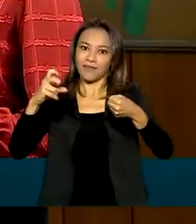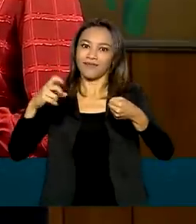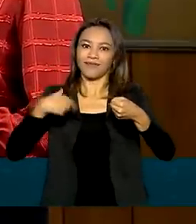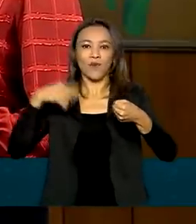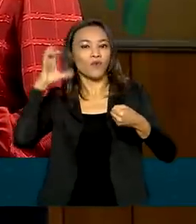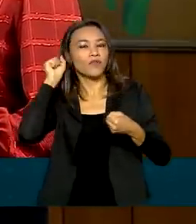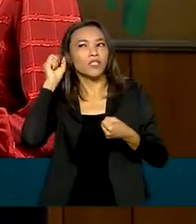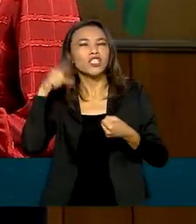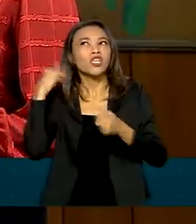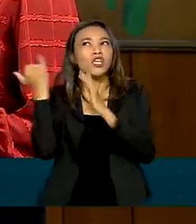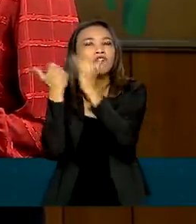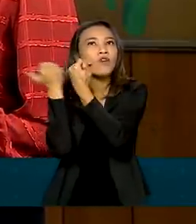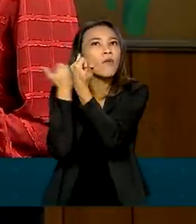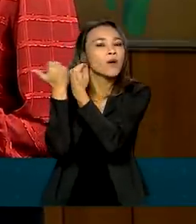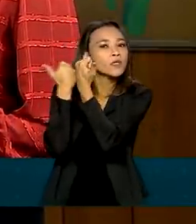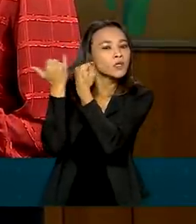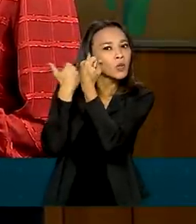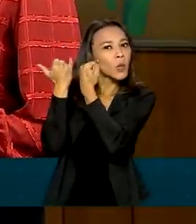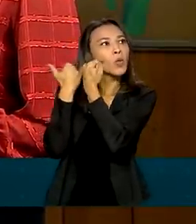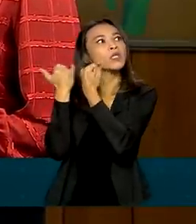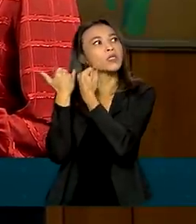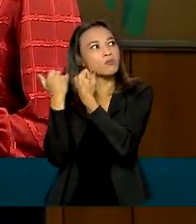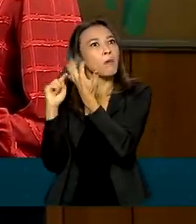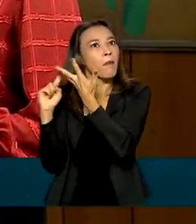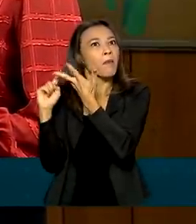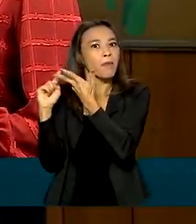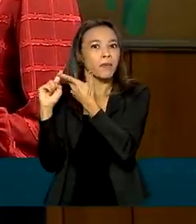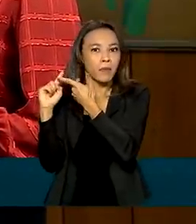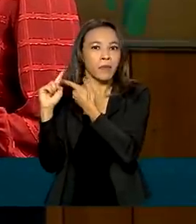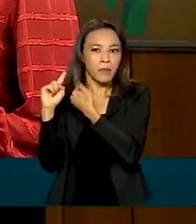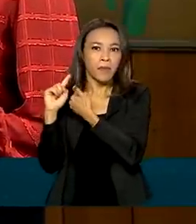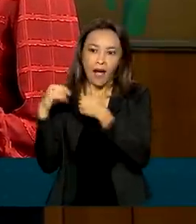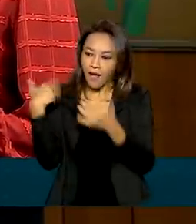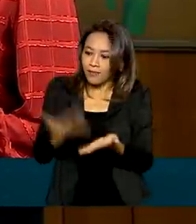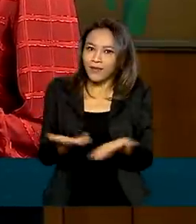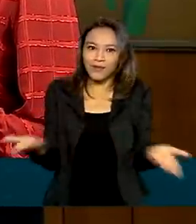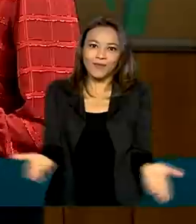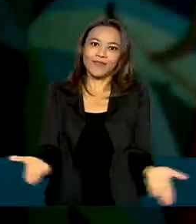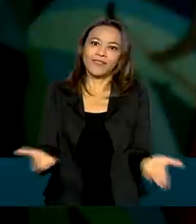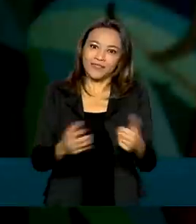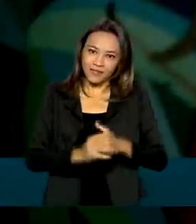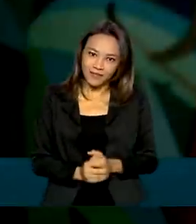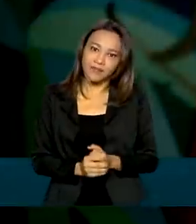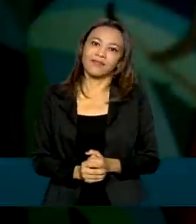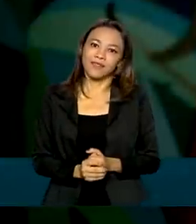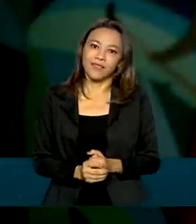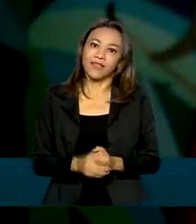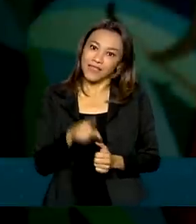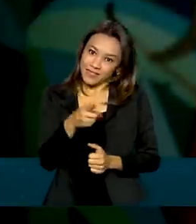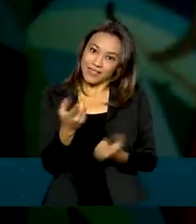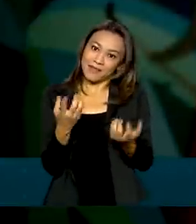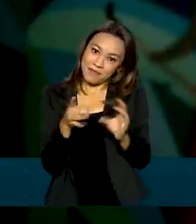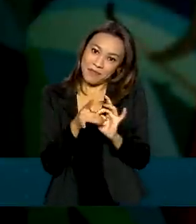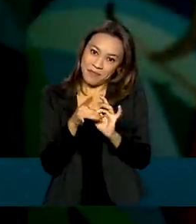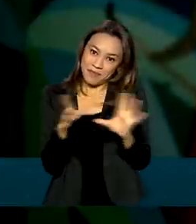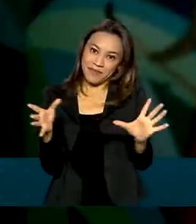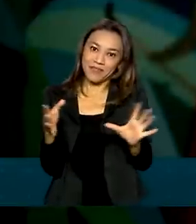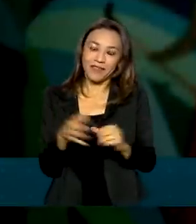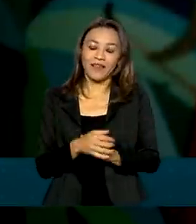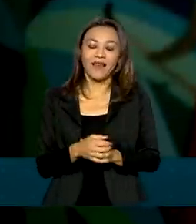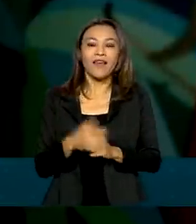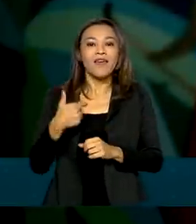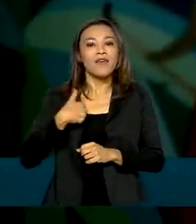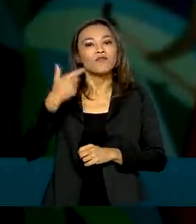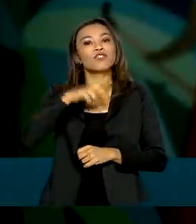muitas informações com este noticiário, como é até hoje. Bem, depois, se me permitir, eu tive